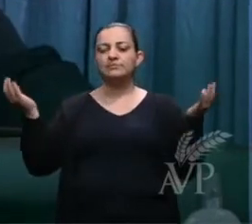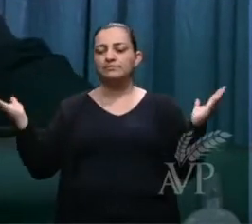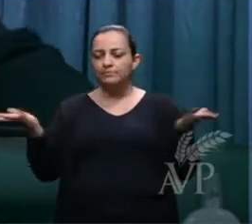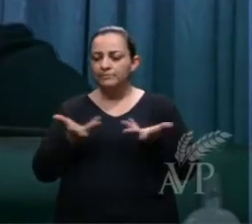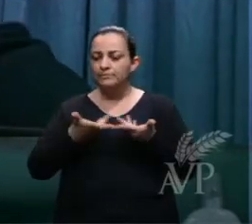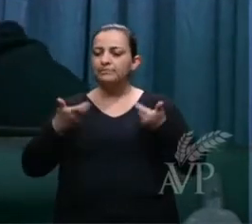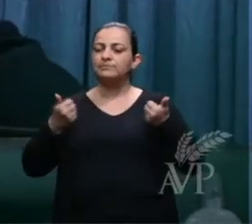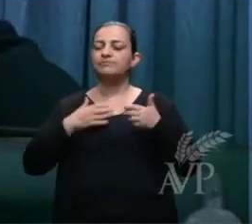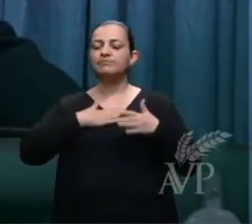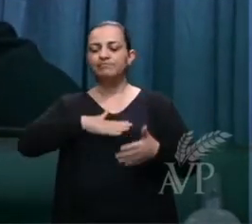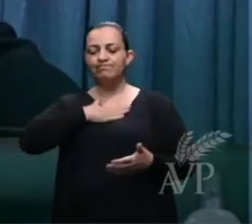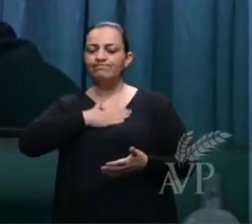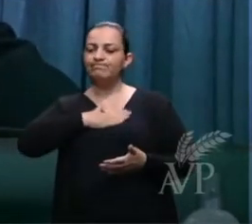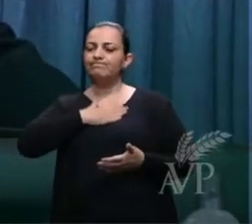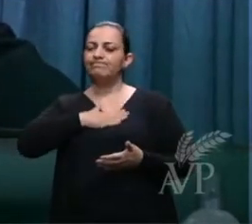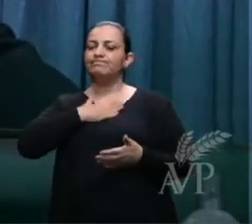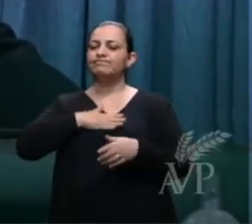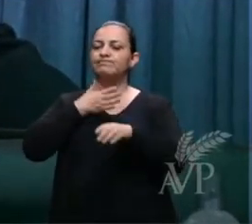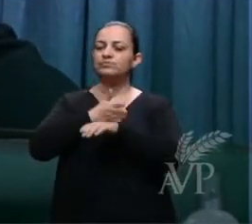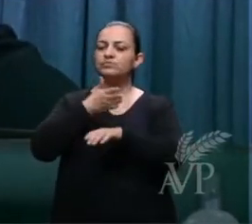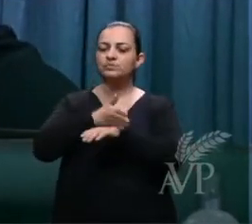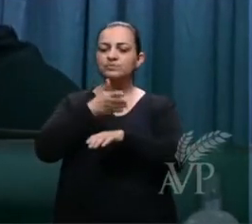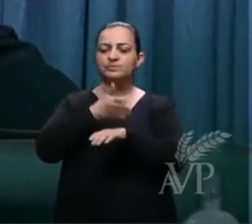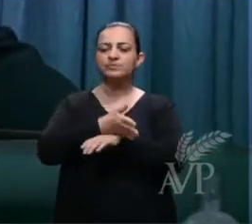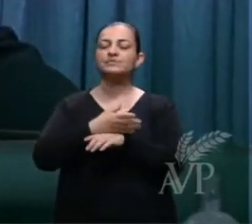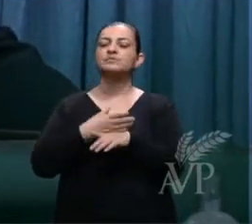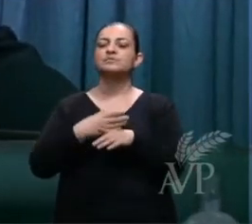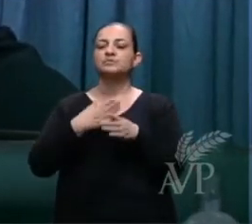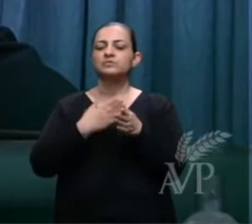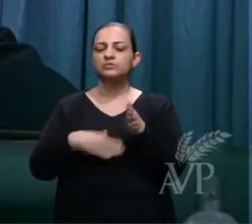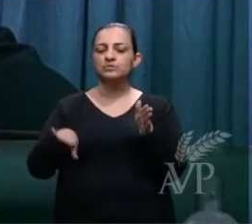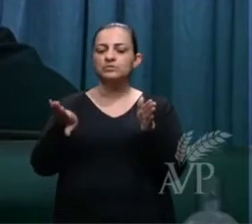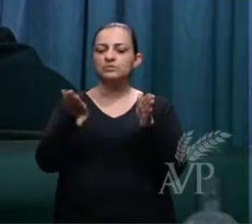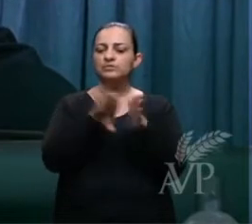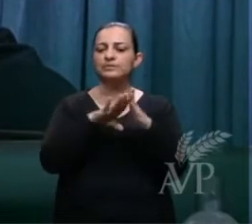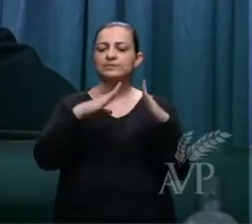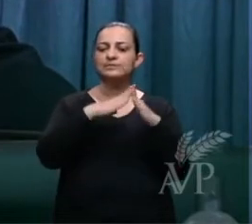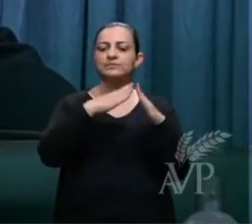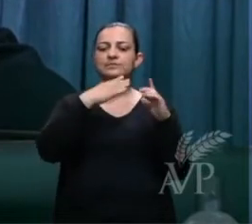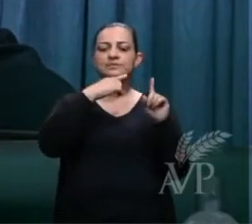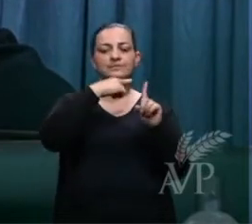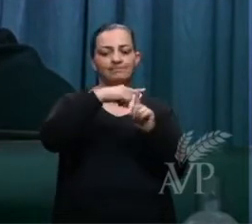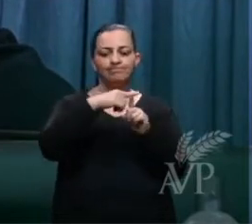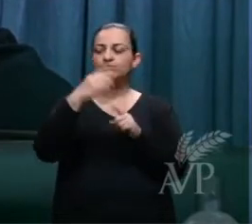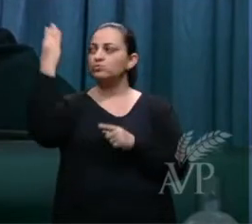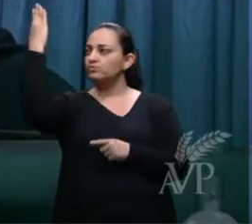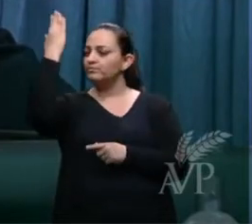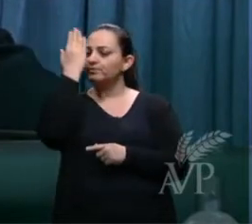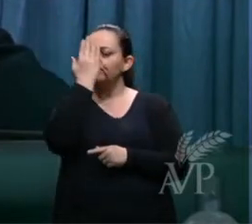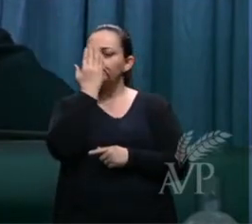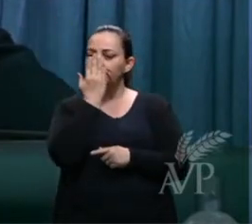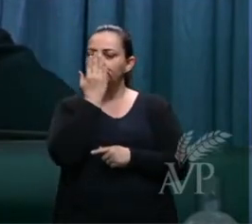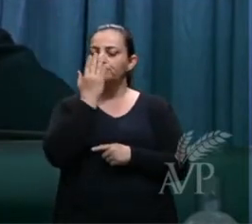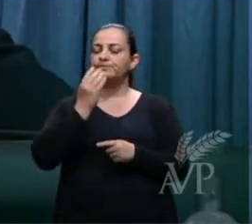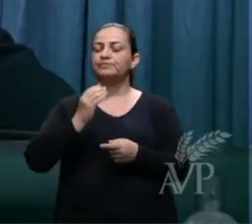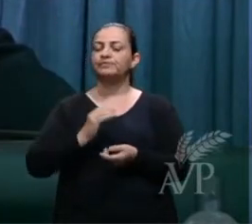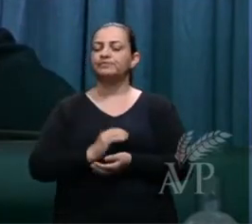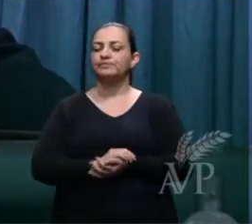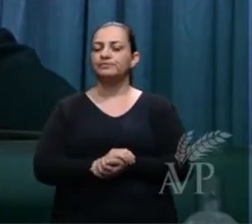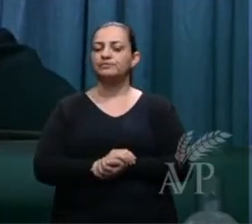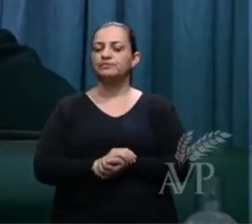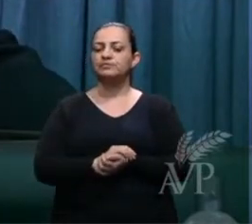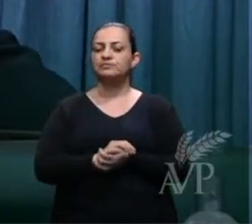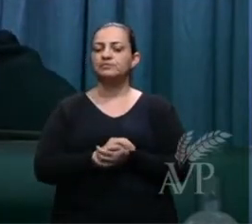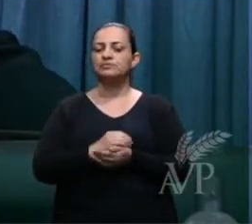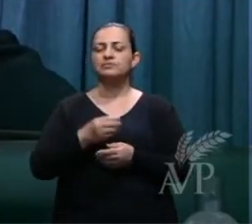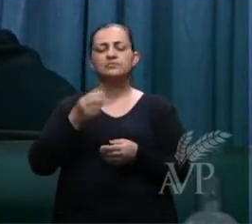dá de virmos a Tua casa, virmos a Tua presença e